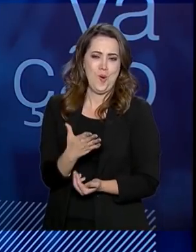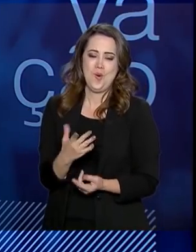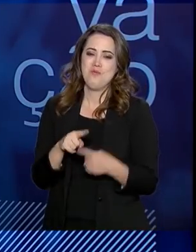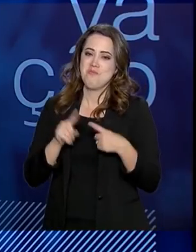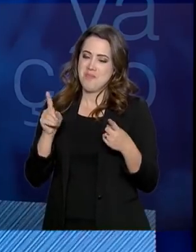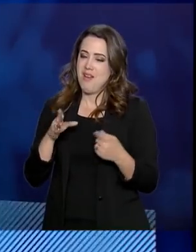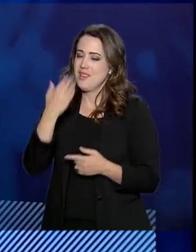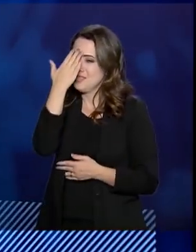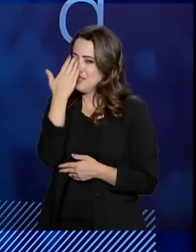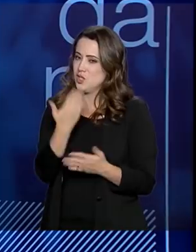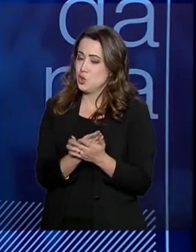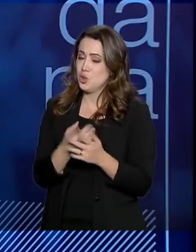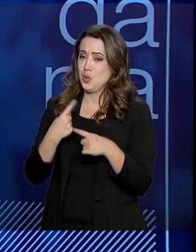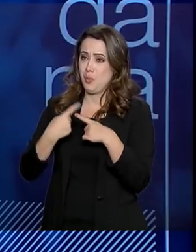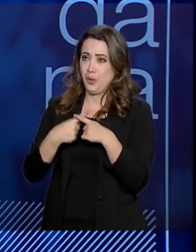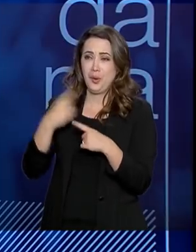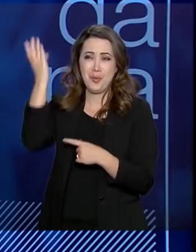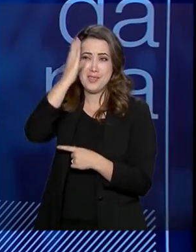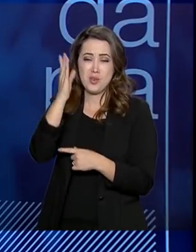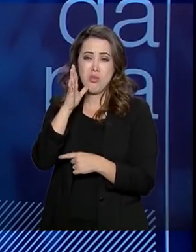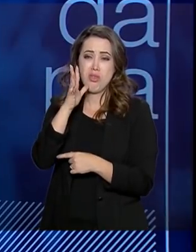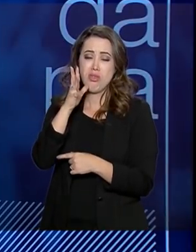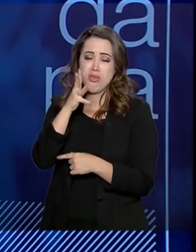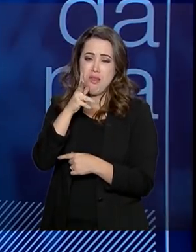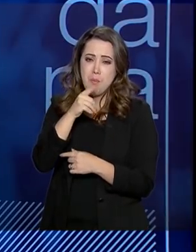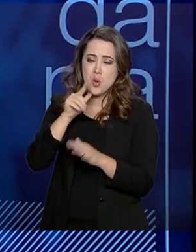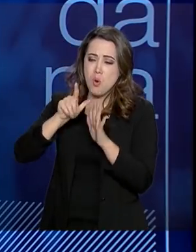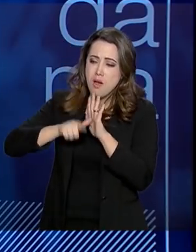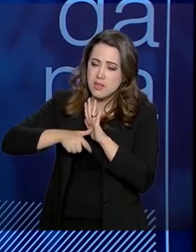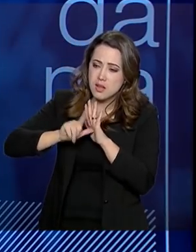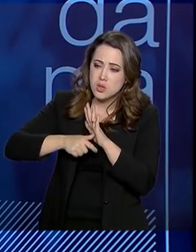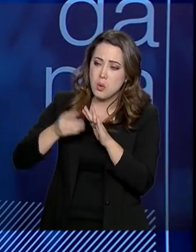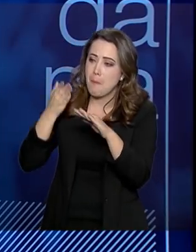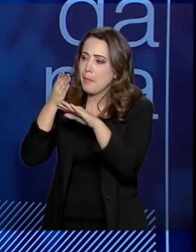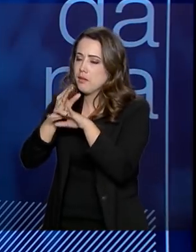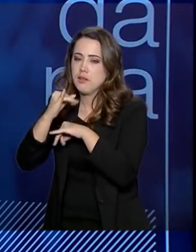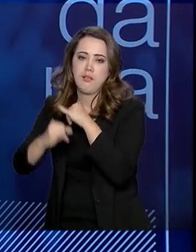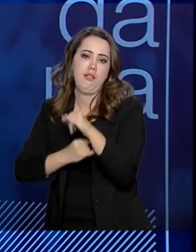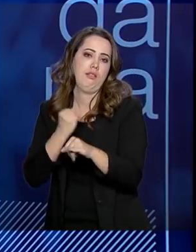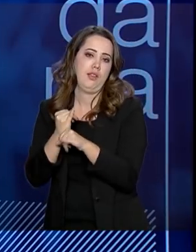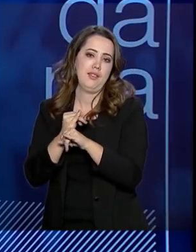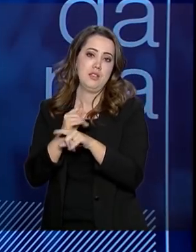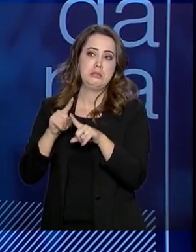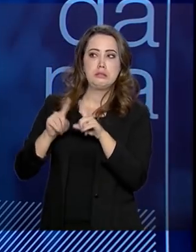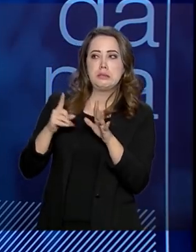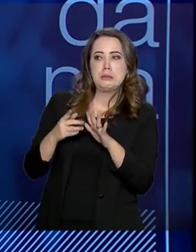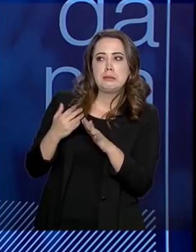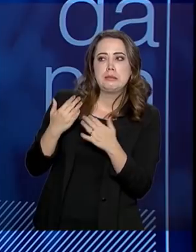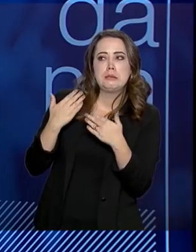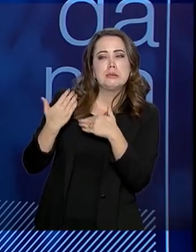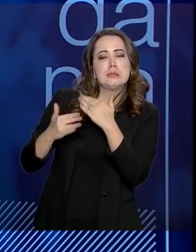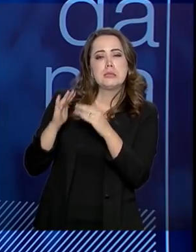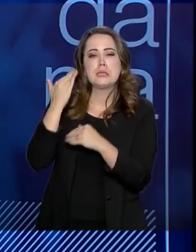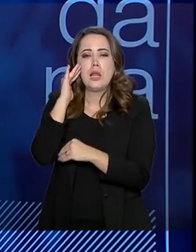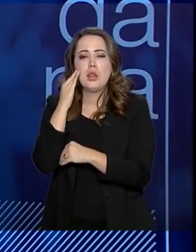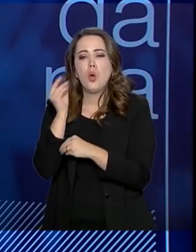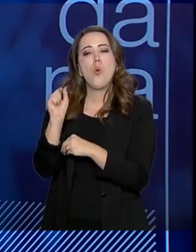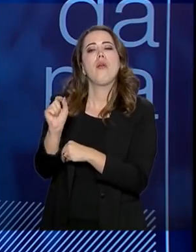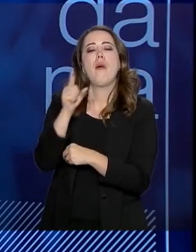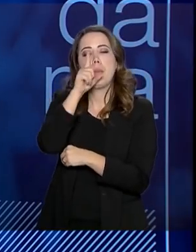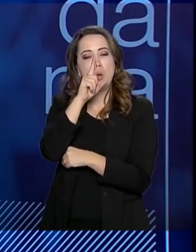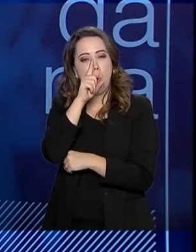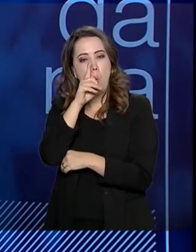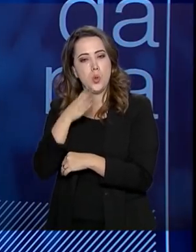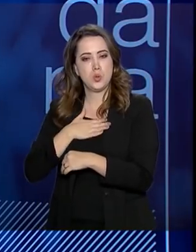mundo digital um pouco tardiamente, então ele ainda está naquele processo de entender os riscos, reconhecer o quanto os seus